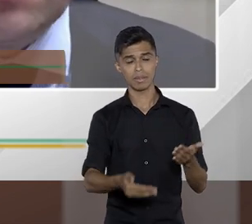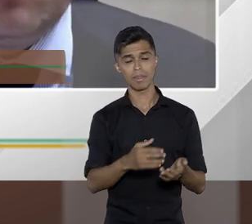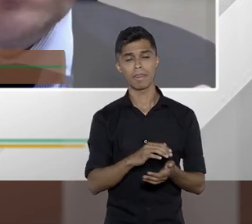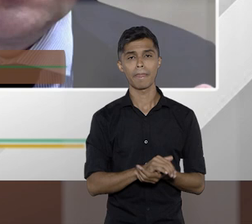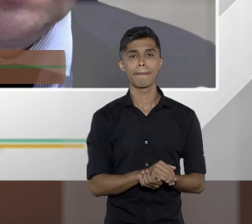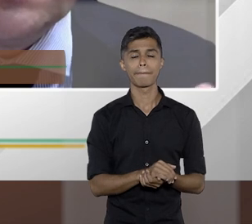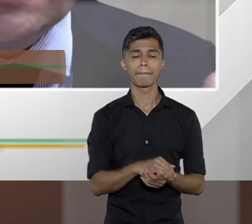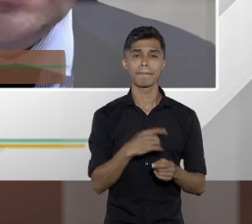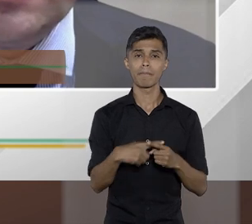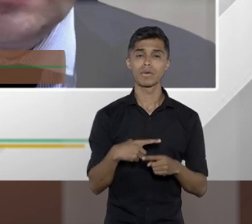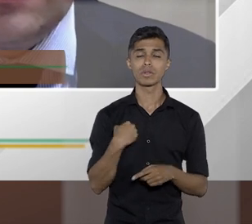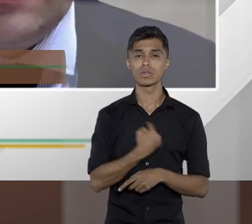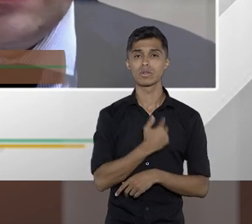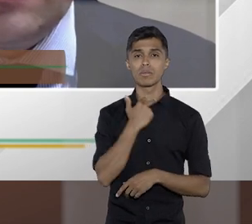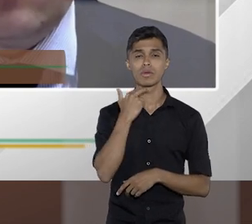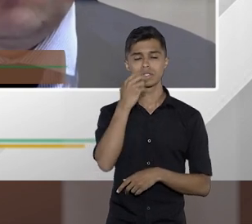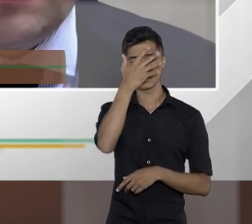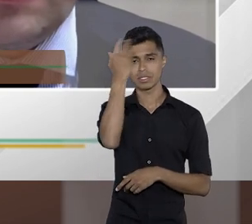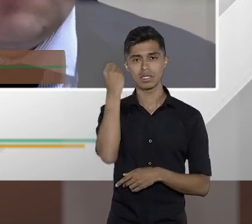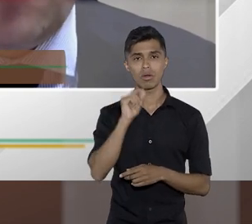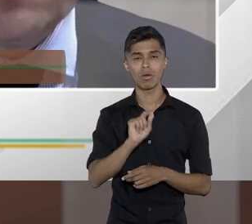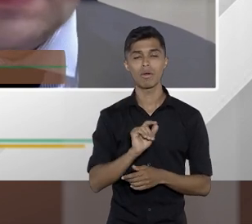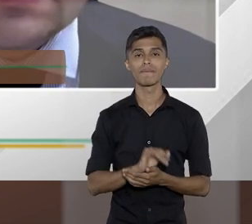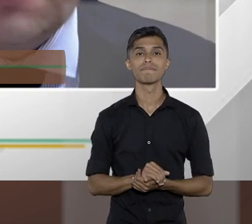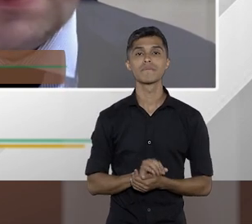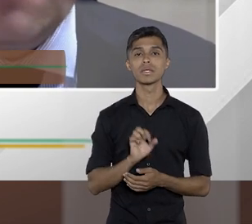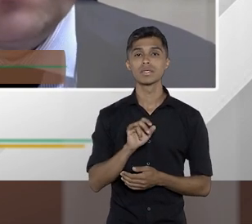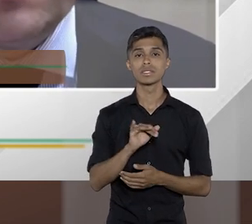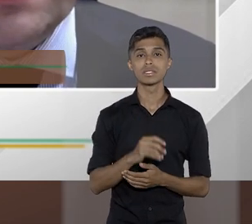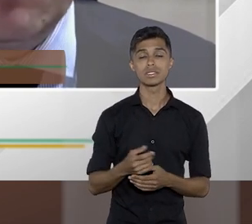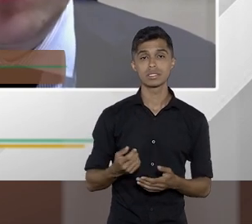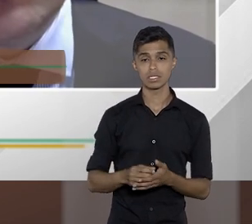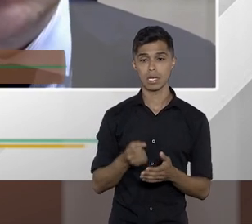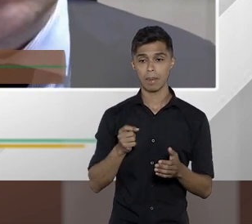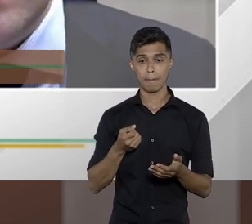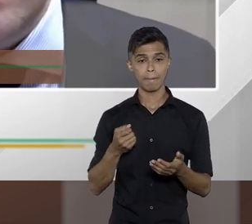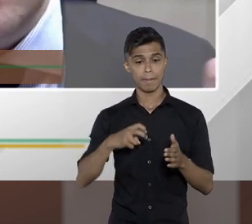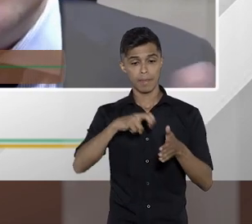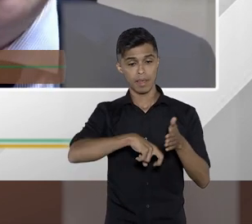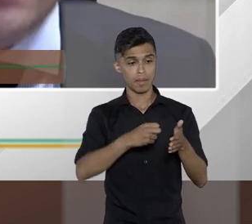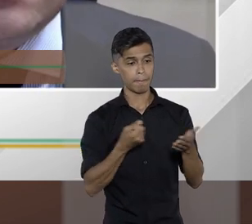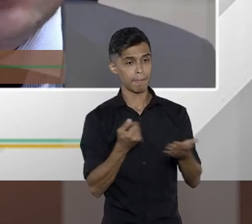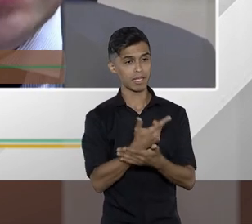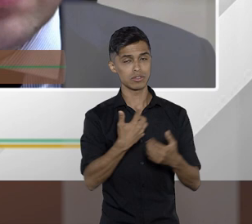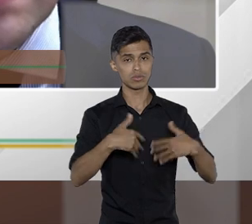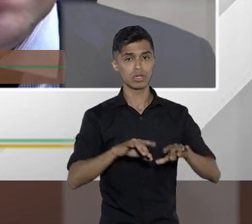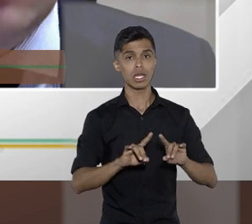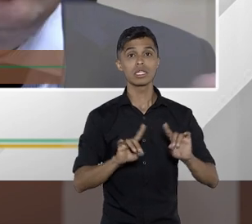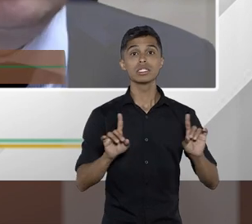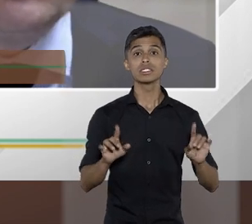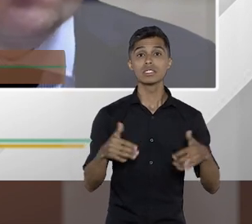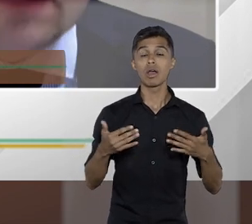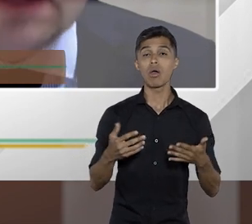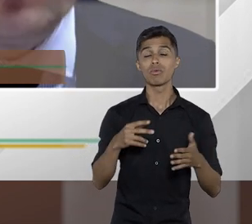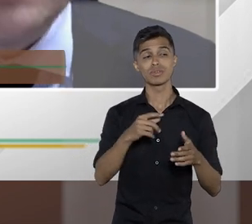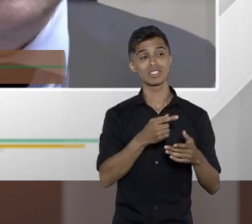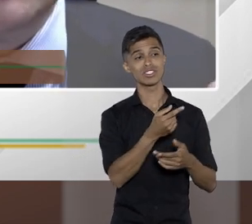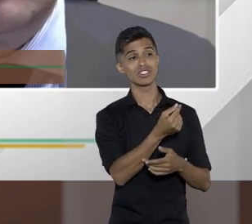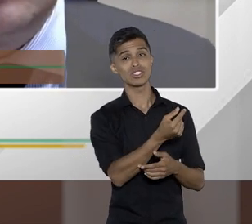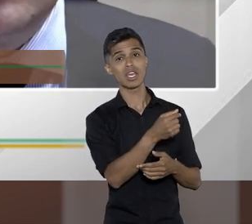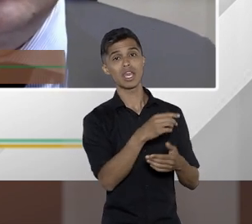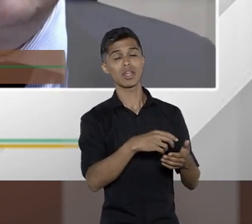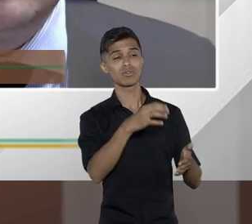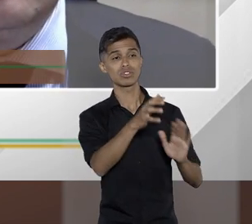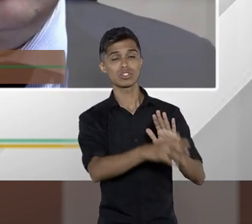porque a gente não pode esquecer que uma ausência de pagamento de tributos é retirada de dinheiro da saúde, da